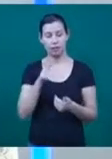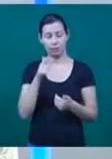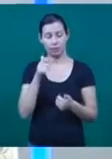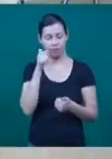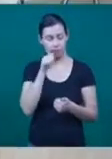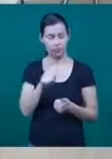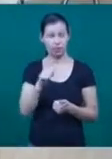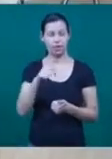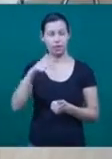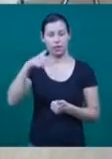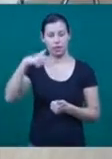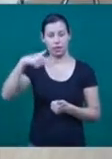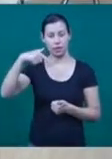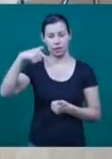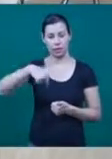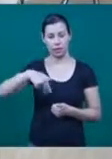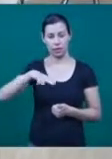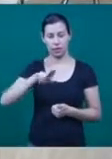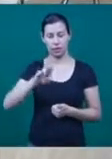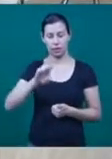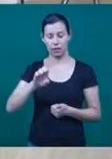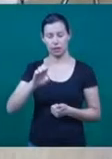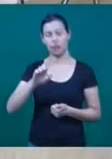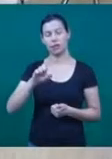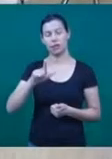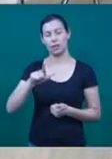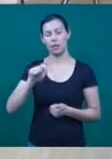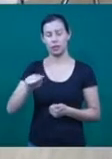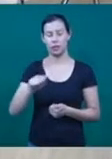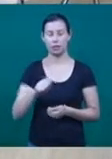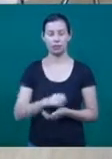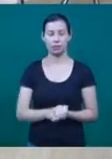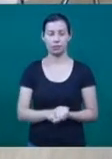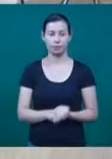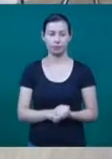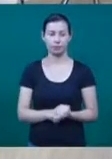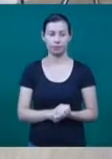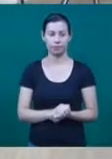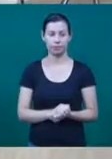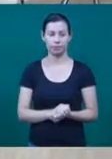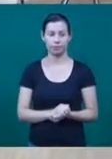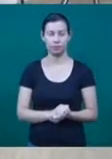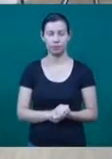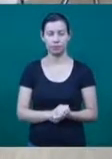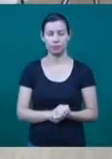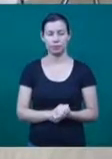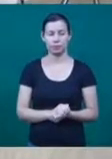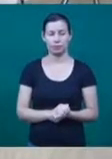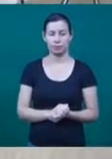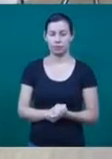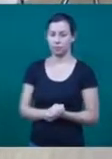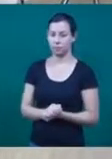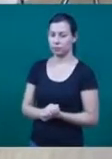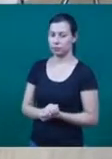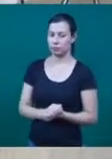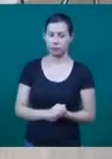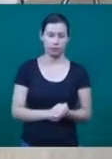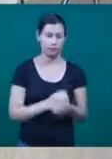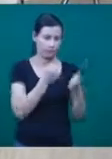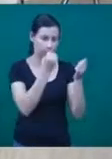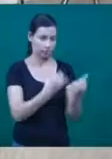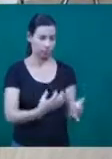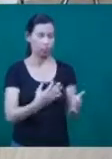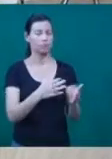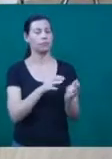presença aqui hoje. Quando a gente fala de sexo, principalmente na terceira idade, ainda tem realmente algum medo de se falar, até com medo da questão cultural das